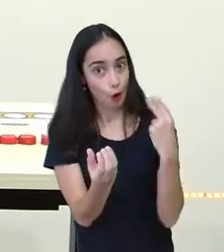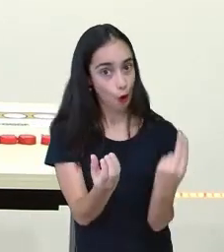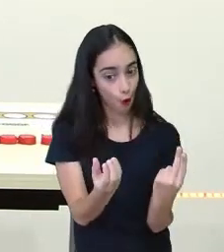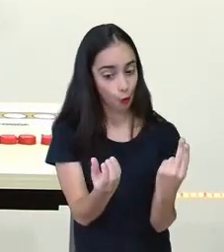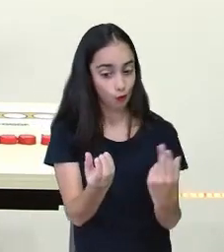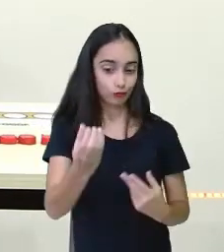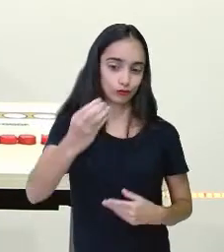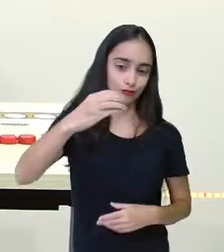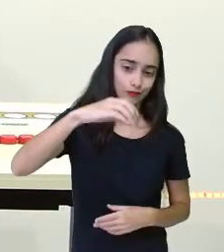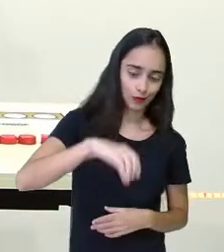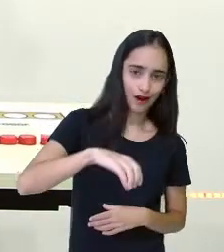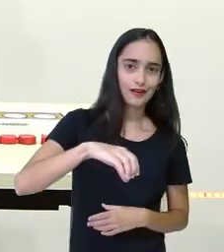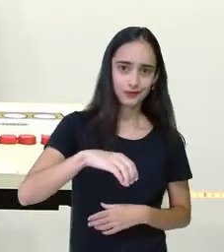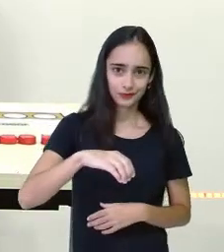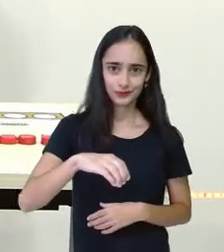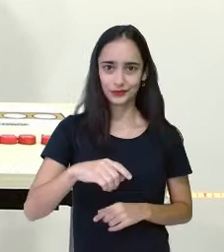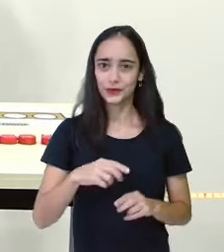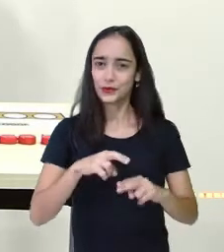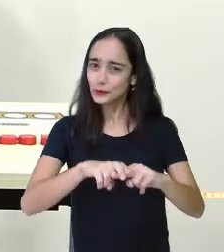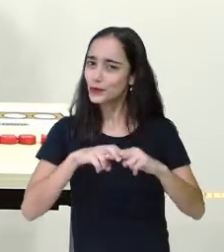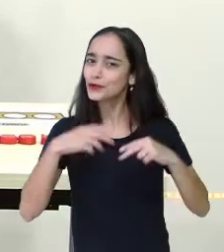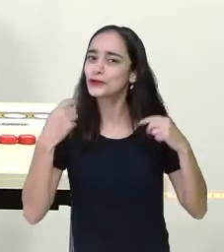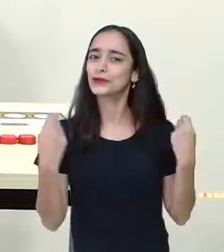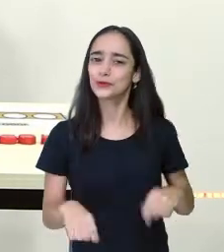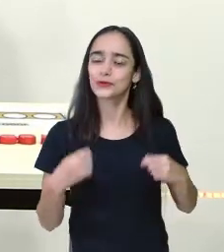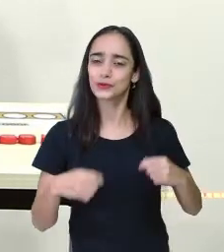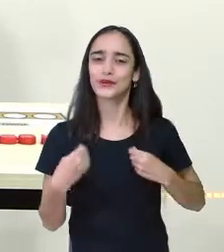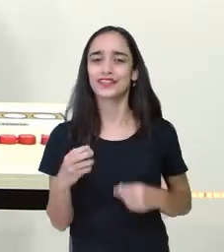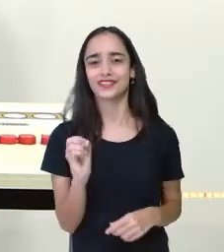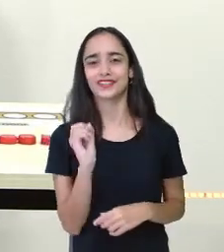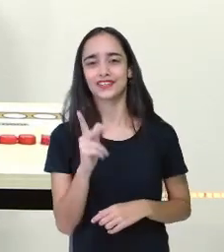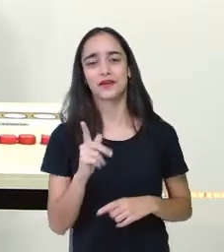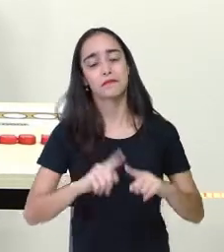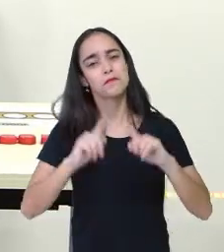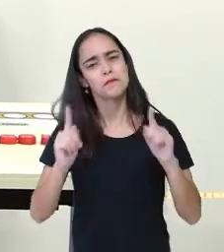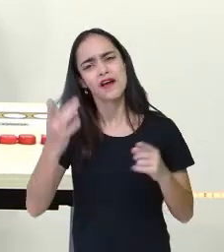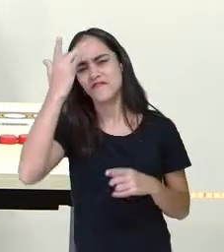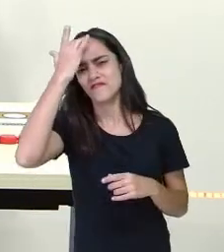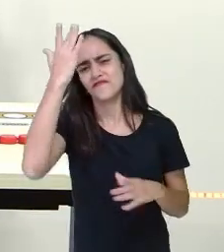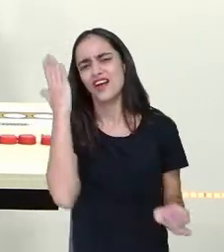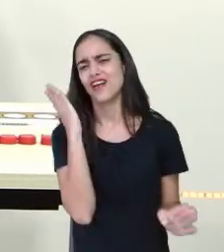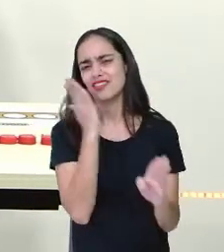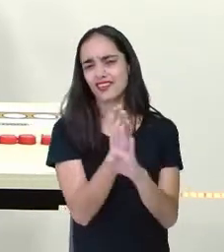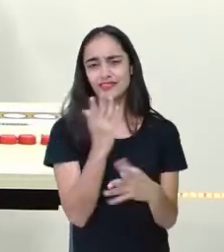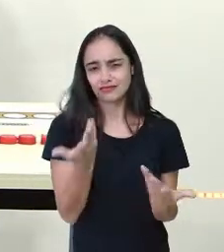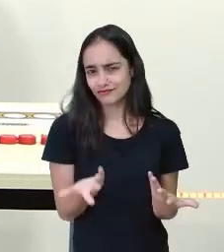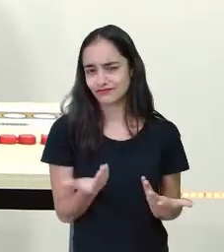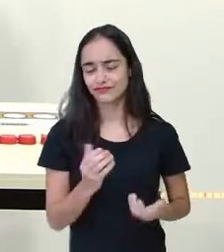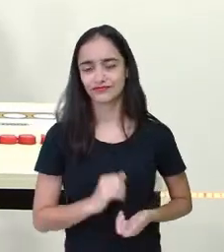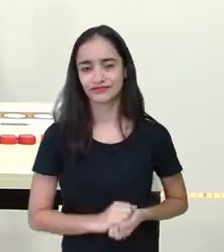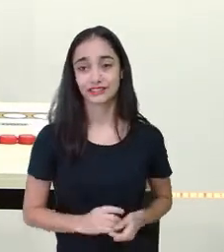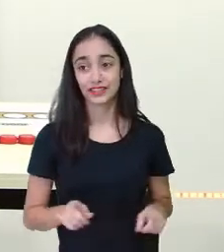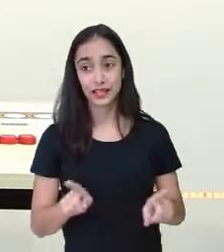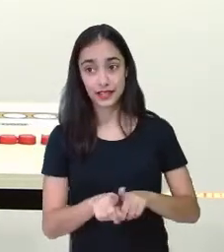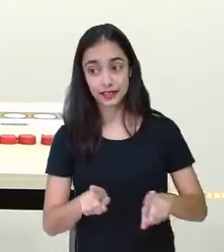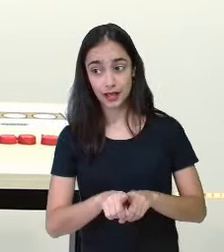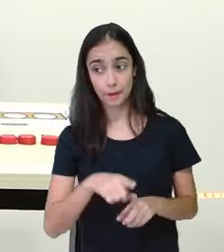isso, há necessidade de ser tampinha. Mas, tampinhas é mais fácil de encontrar, não é mesmo? Pois é. E um dado.